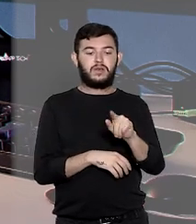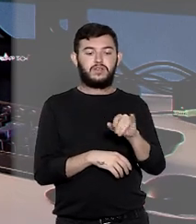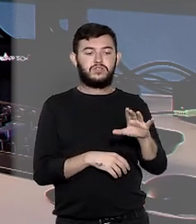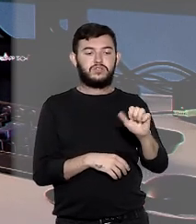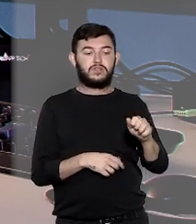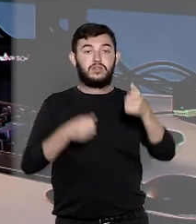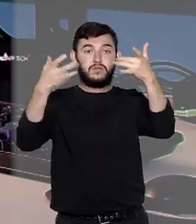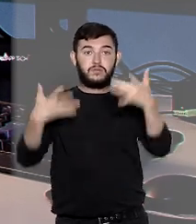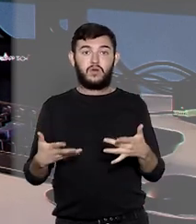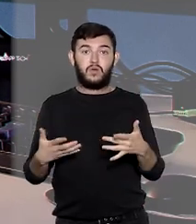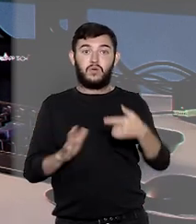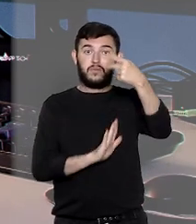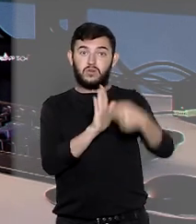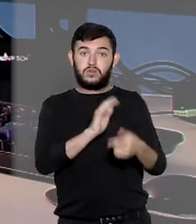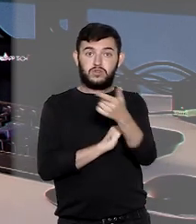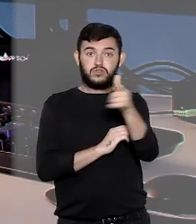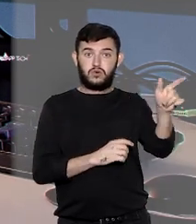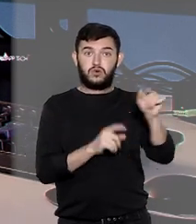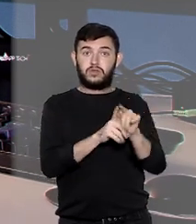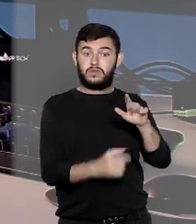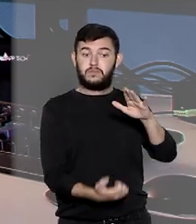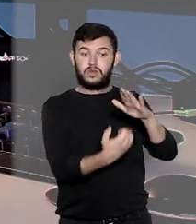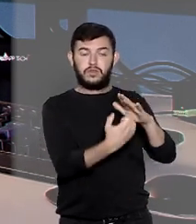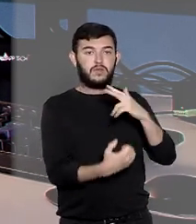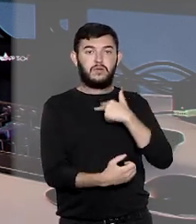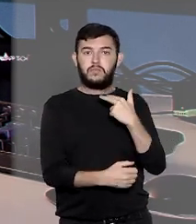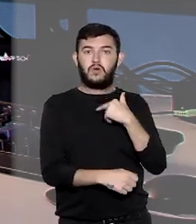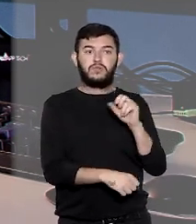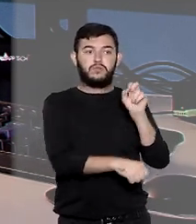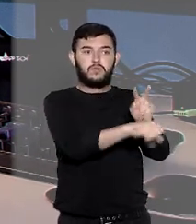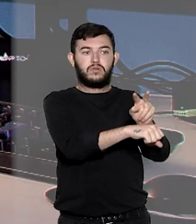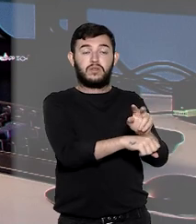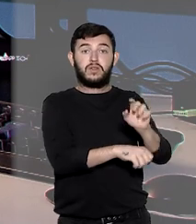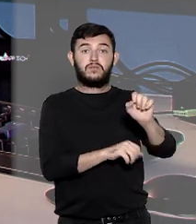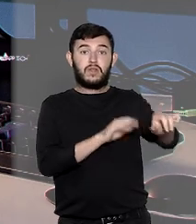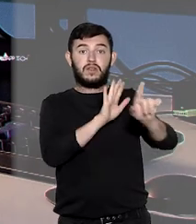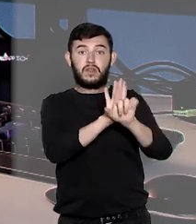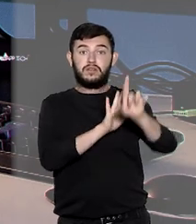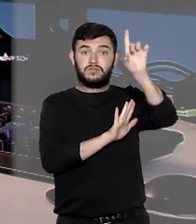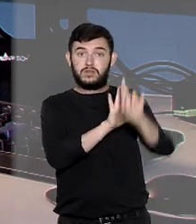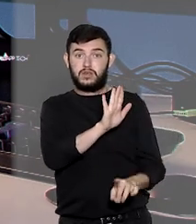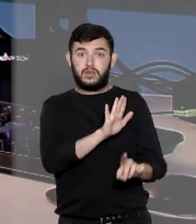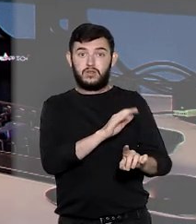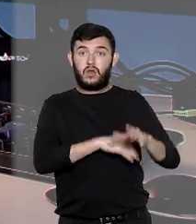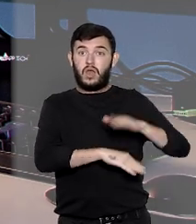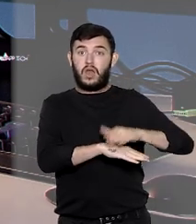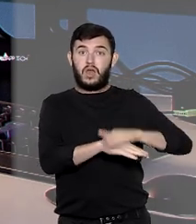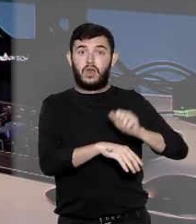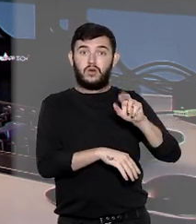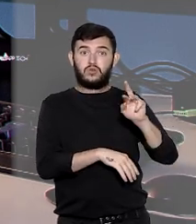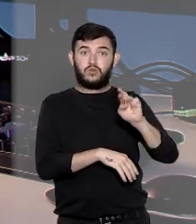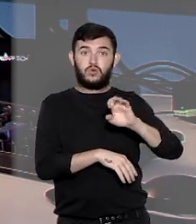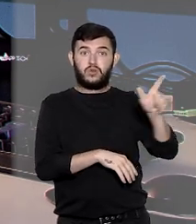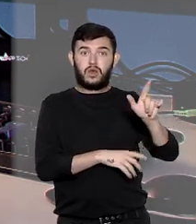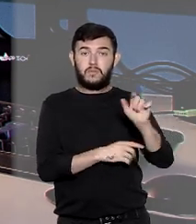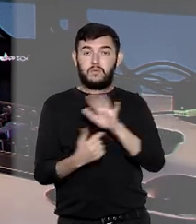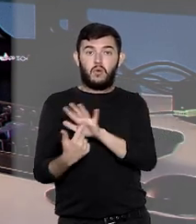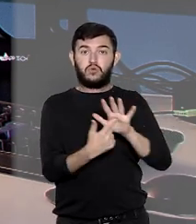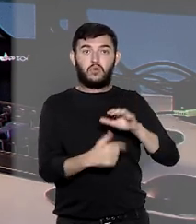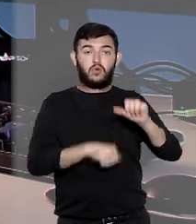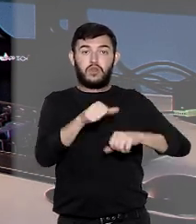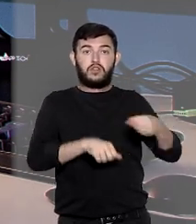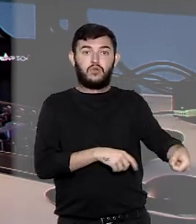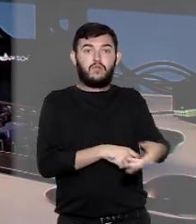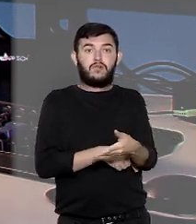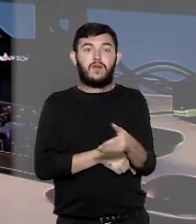projeto da outra empresa não poderia receber a proteção prevista na lei de direitos autorais por não apresentar inovação que